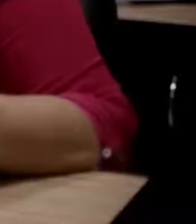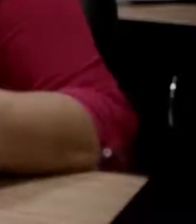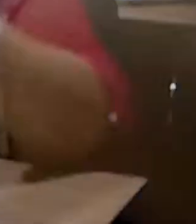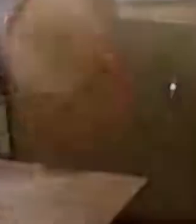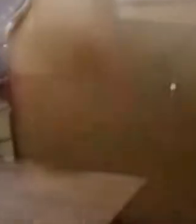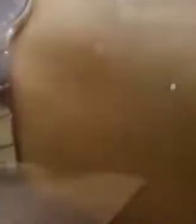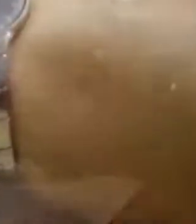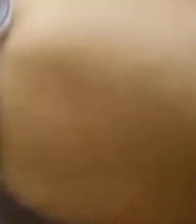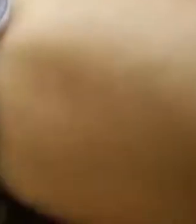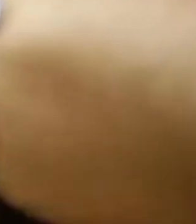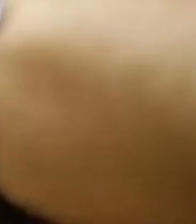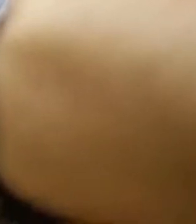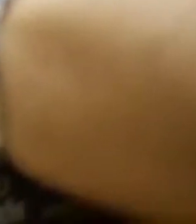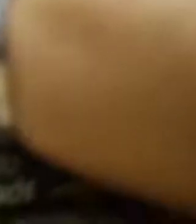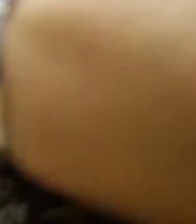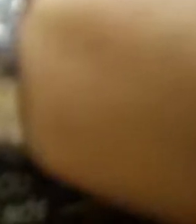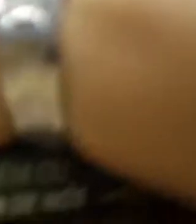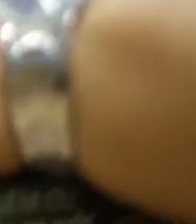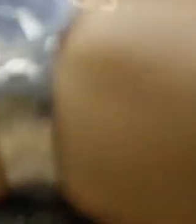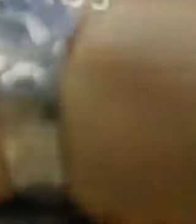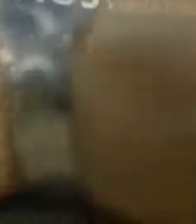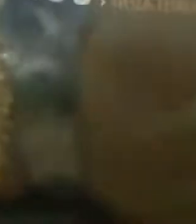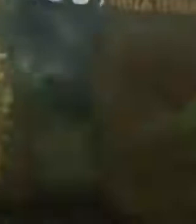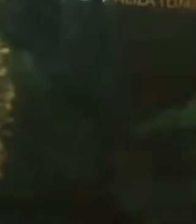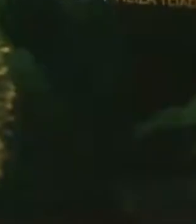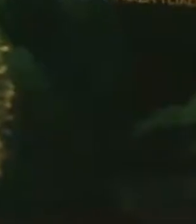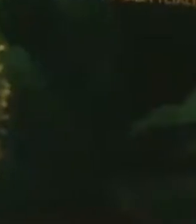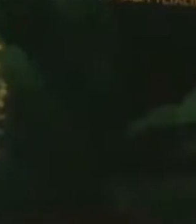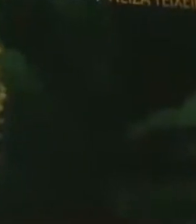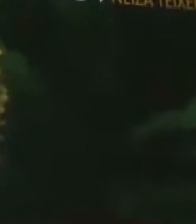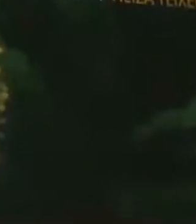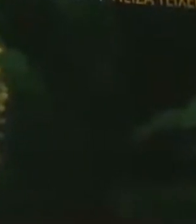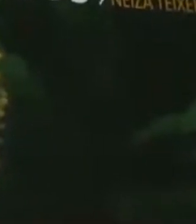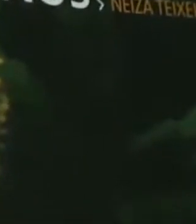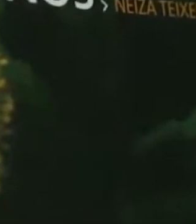vocabulário, ou ele lê muito bem o mundo.